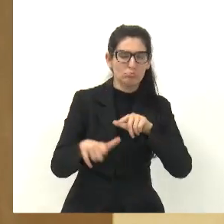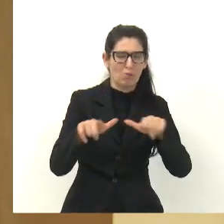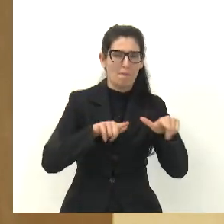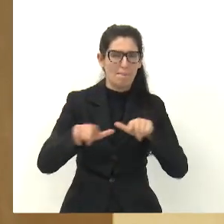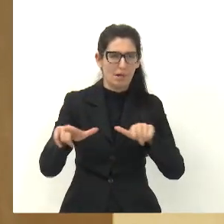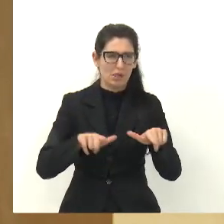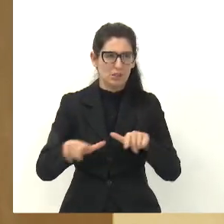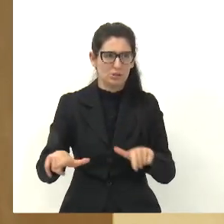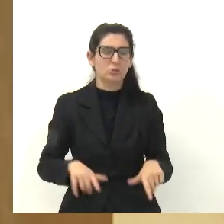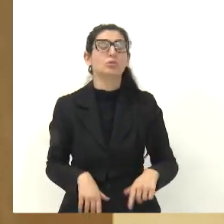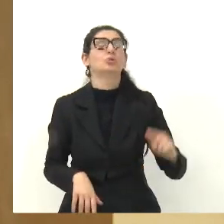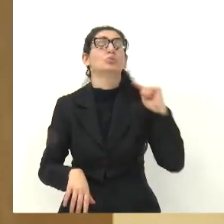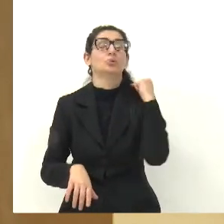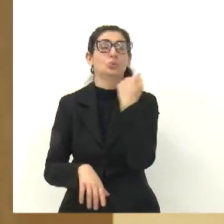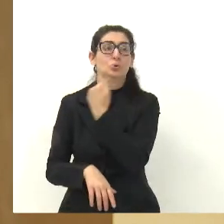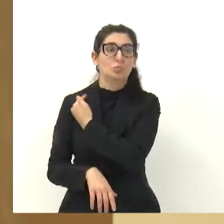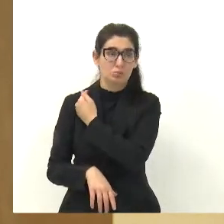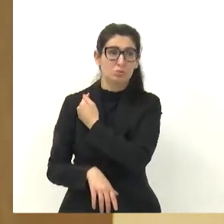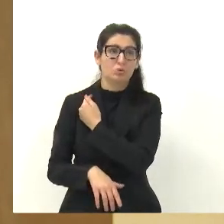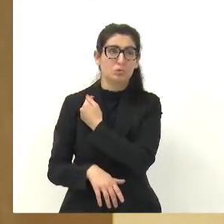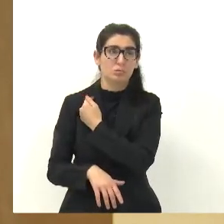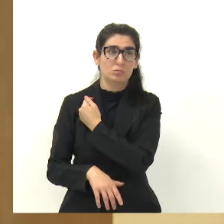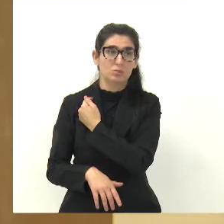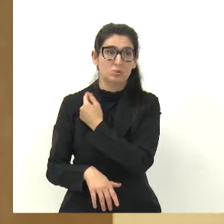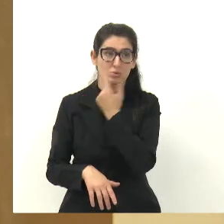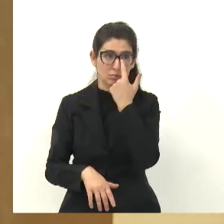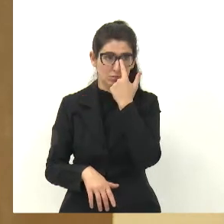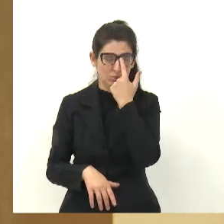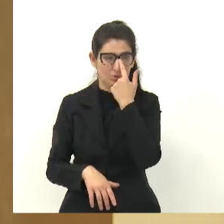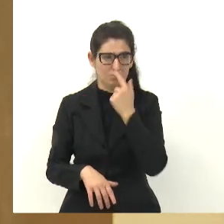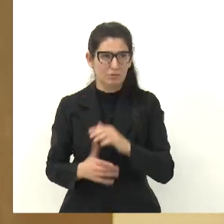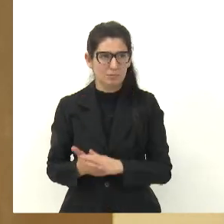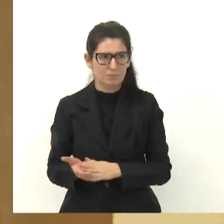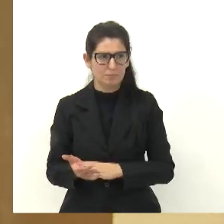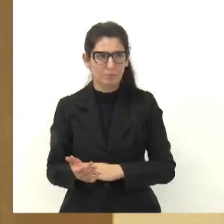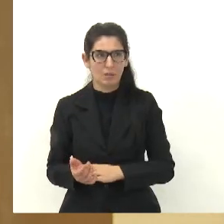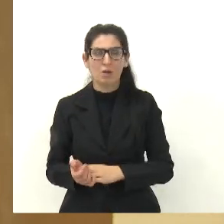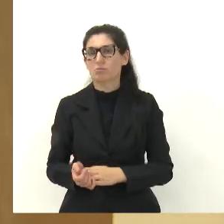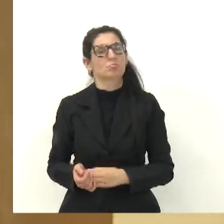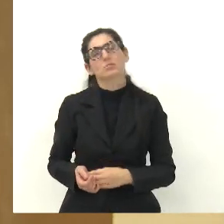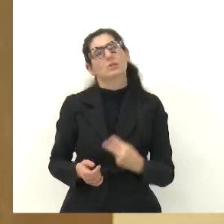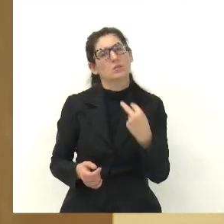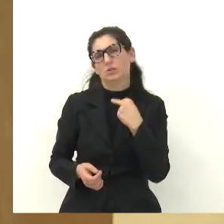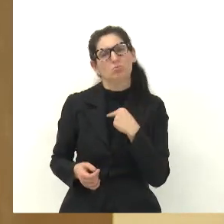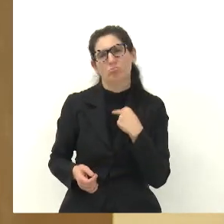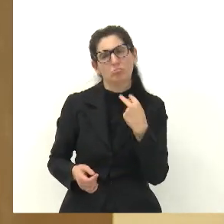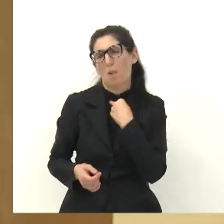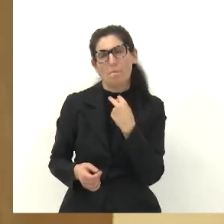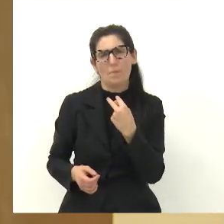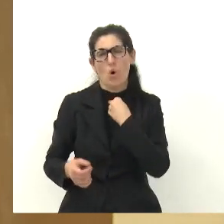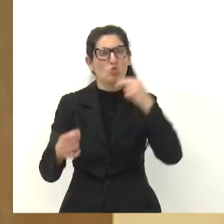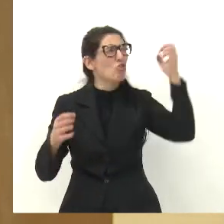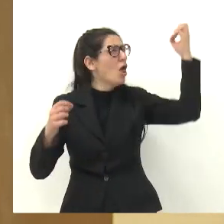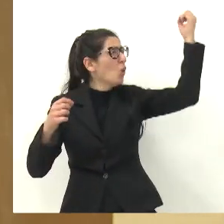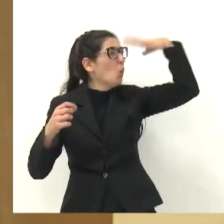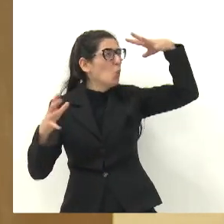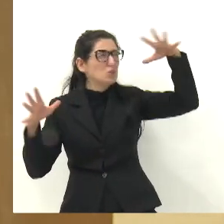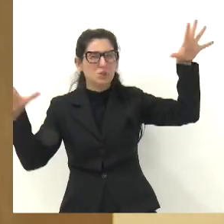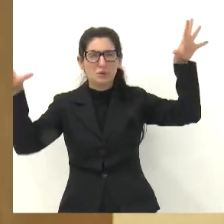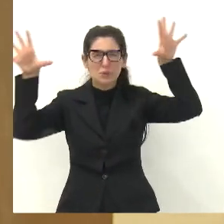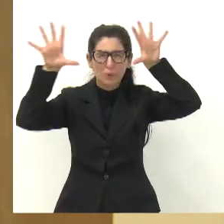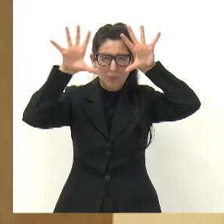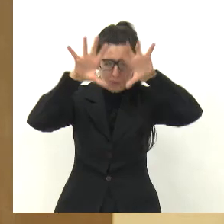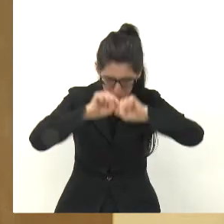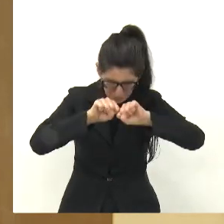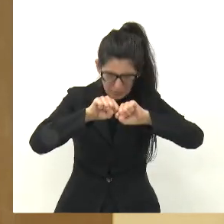Nós vamos fazer, eu tenho certeza que essa energia de vocês não vão cair mais, que há um tempo atrás, vocês ficaram mais de 12 horas sem